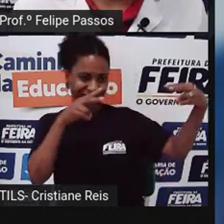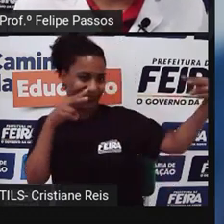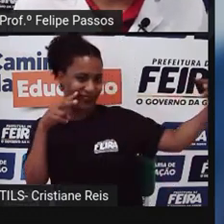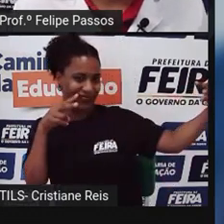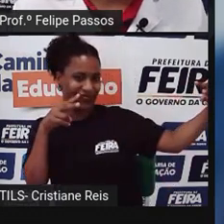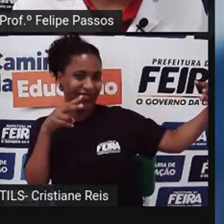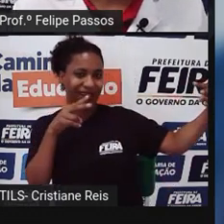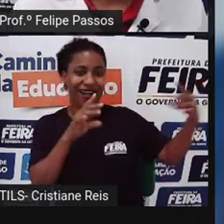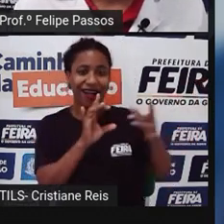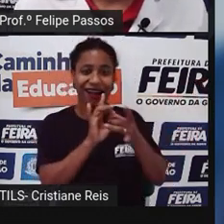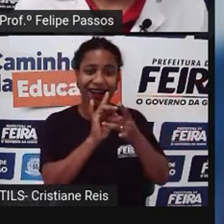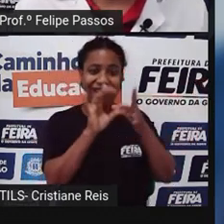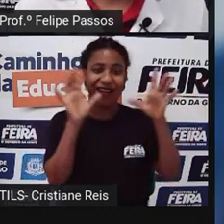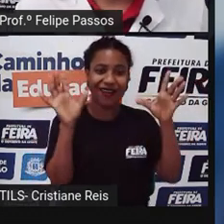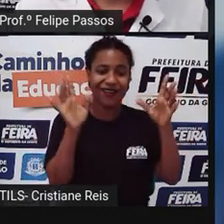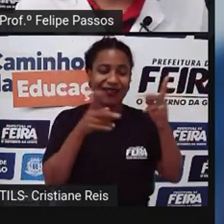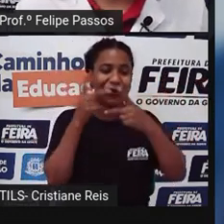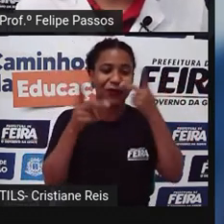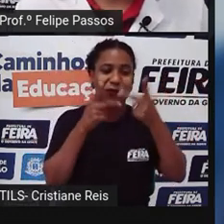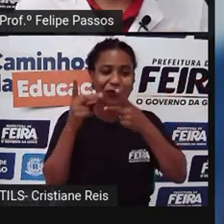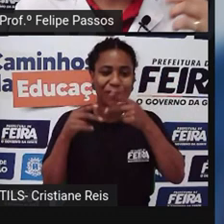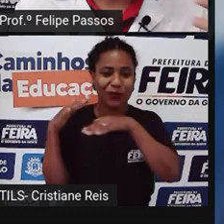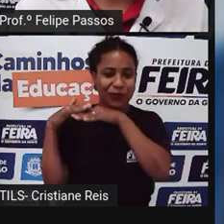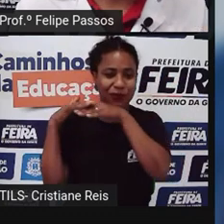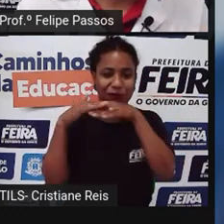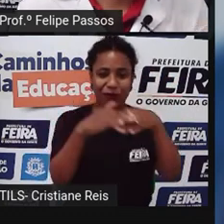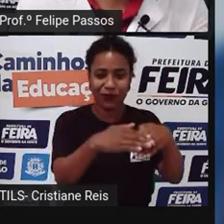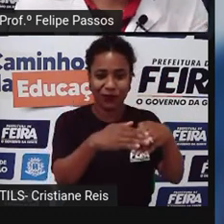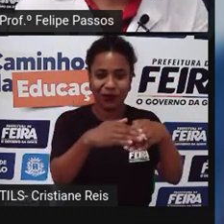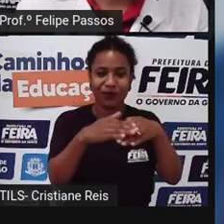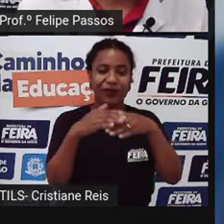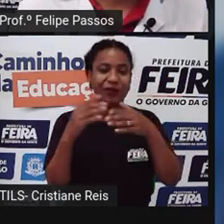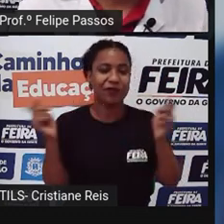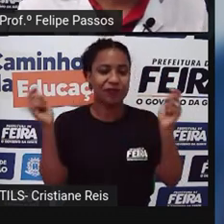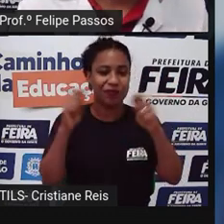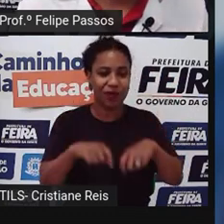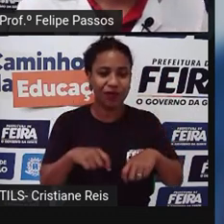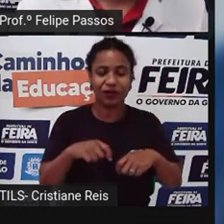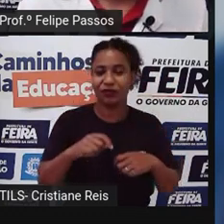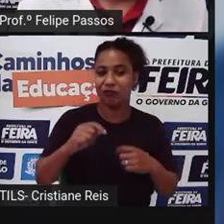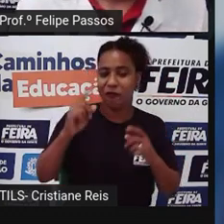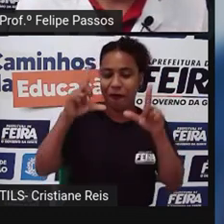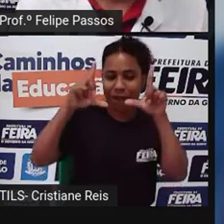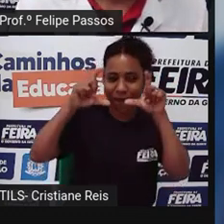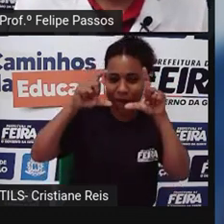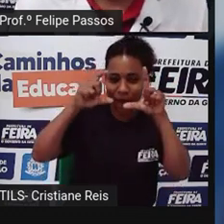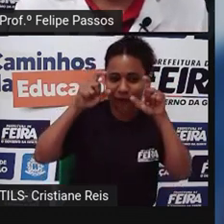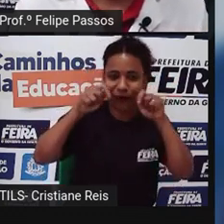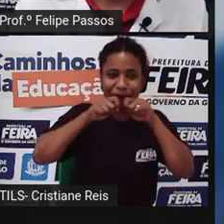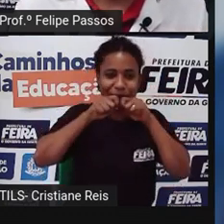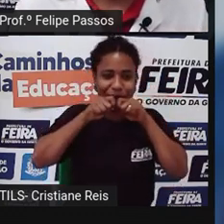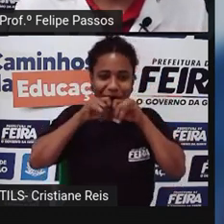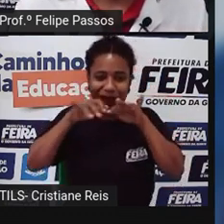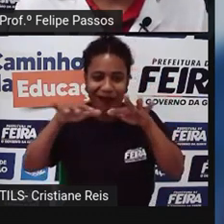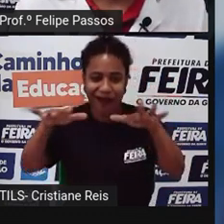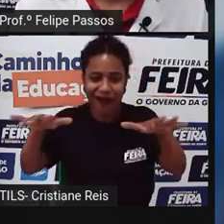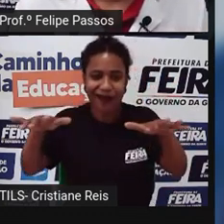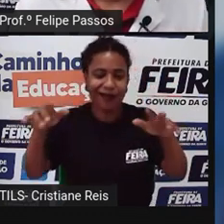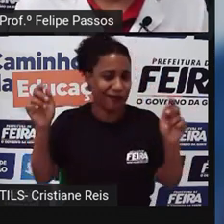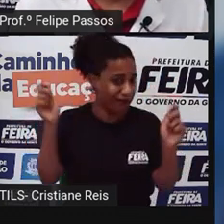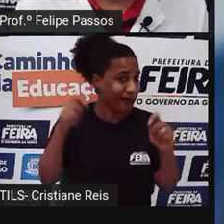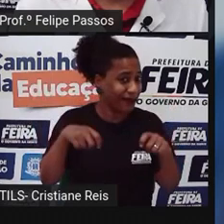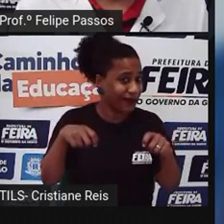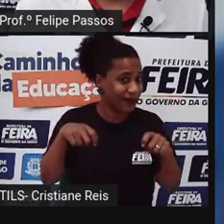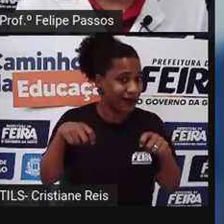podem falar o que elas quiserem, que elas podem agredir, que elas podem transmitir a imagem de alguém para onde elas bem entenderem.